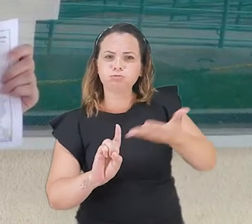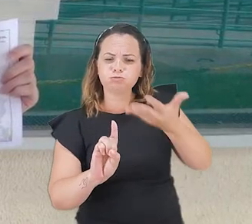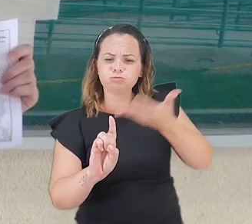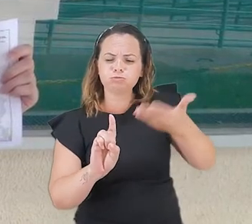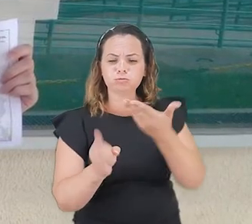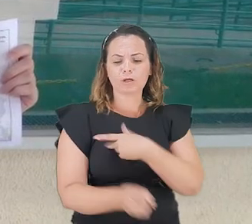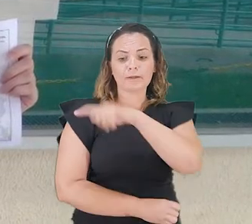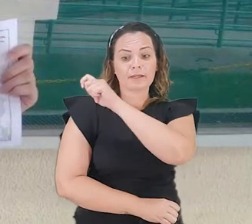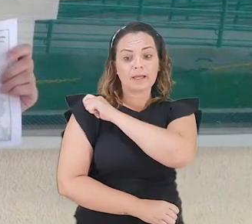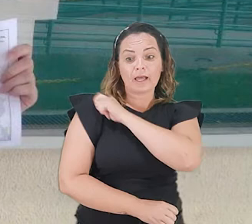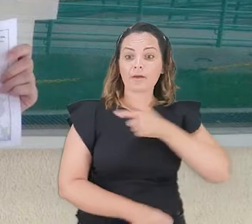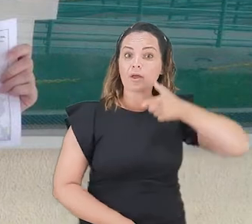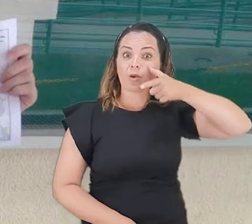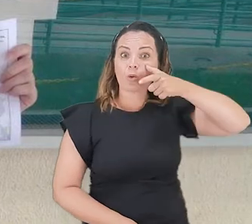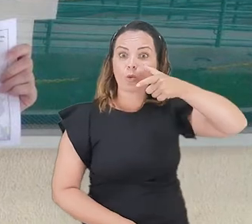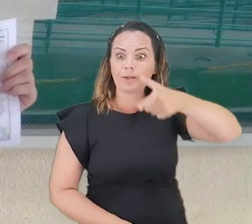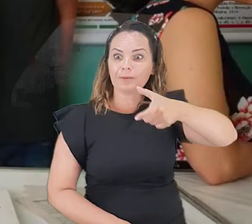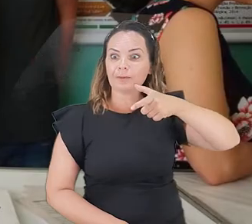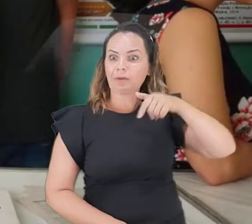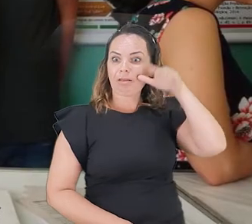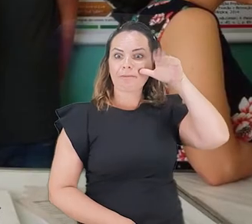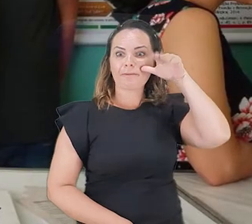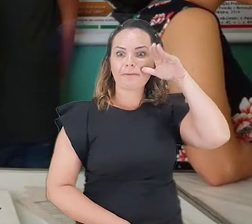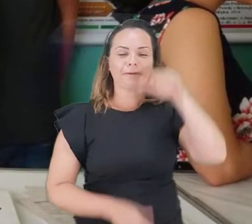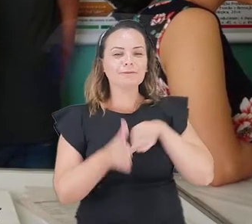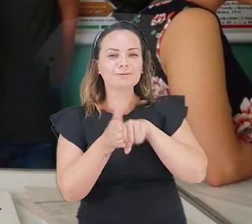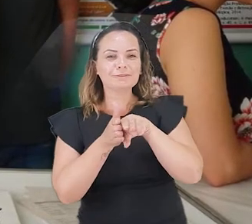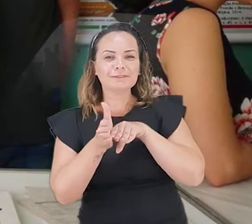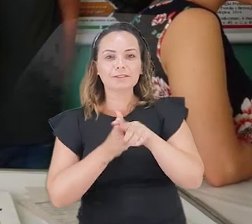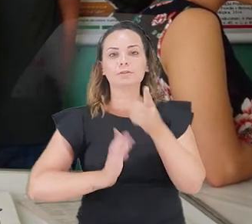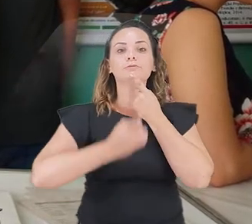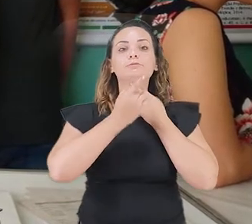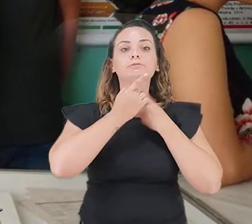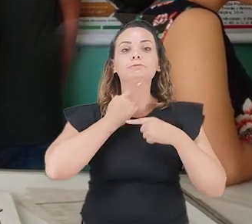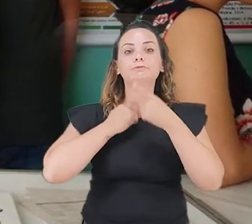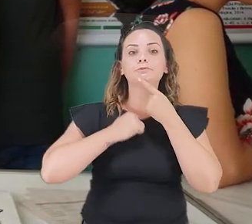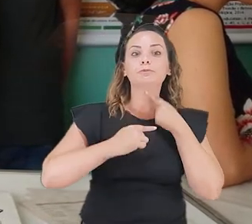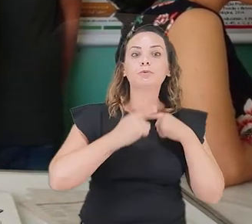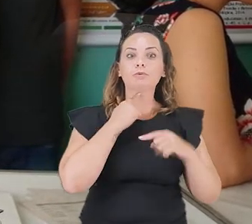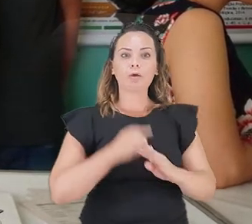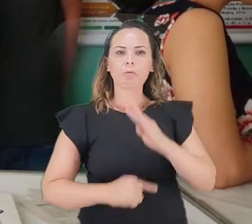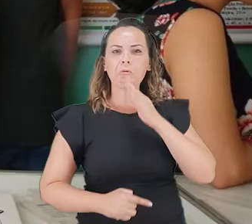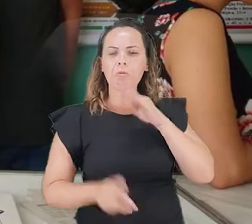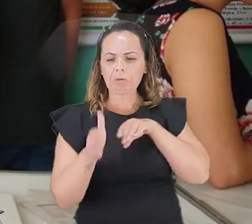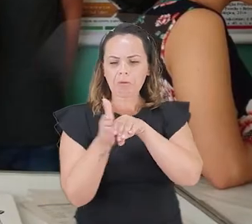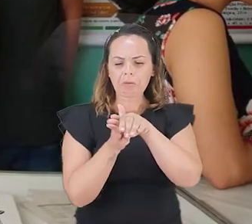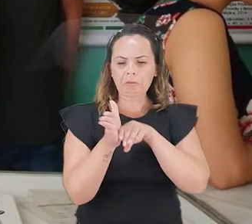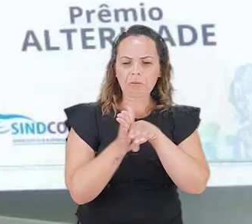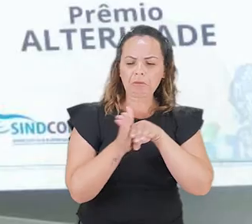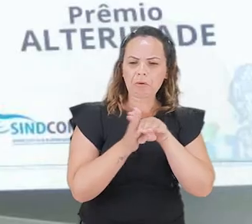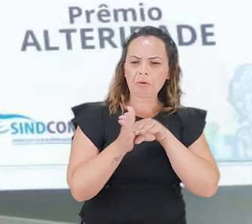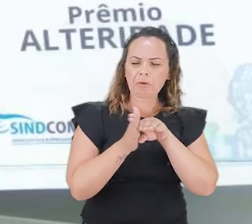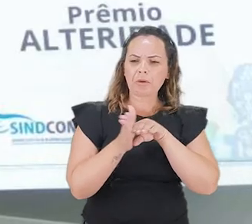estudante a ele ter essa curiosidade com a ciência, a ele ter esse desejo de aproximar-se da ciência, de buscar